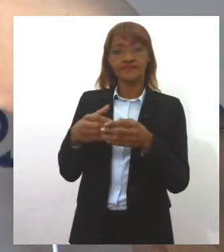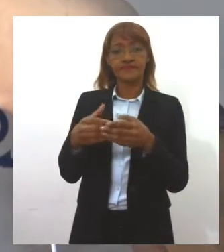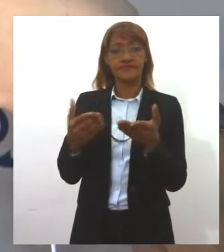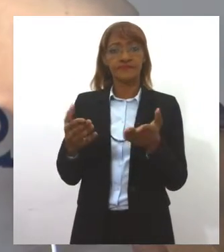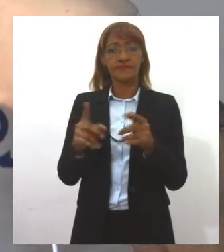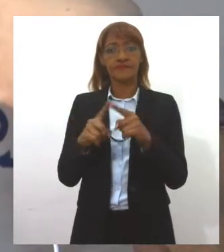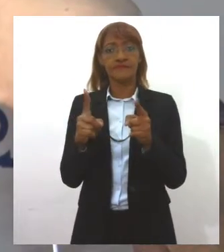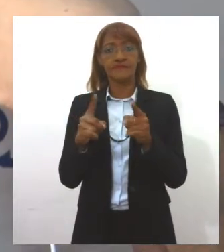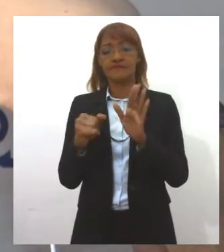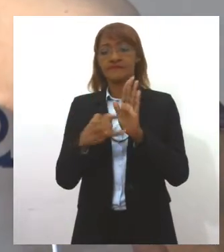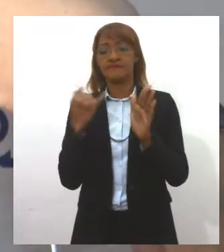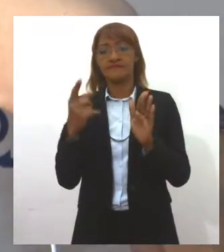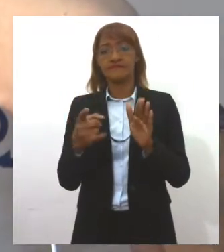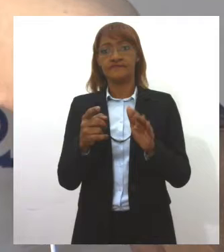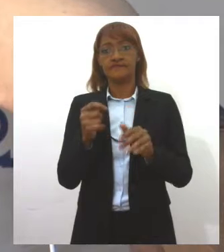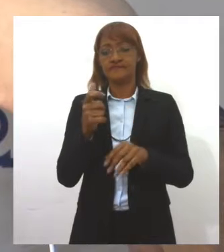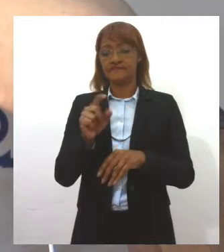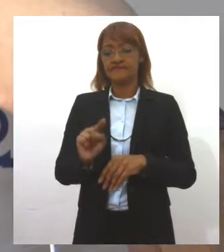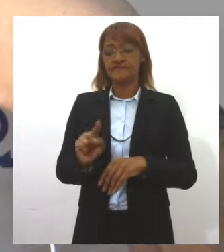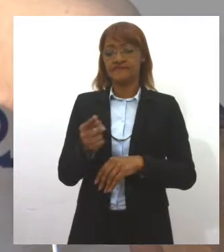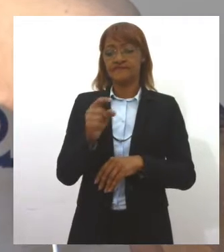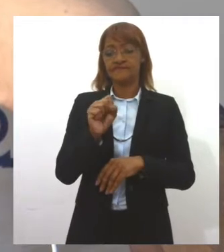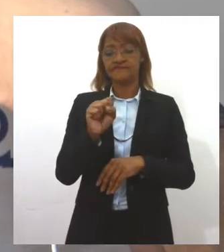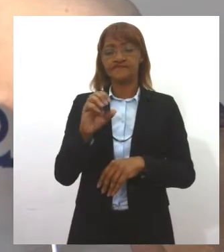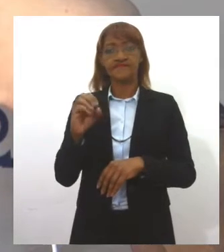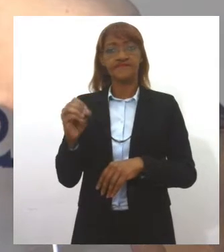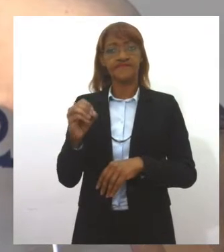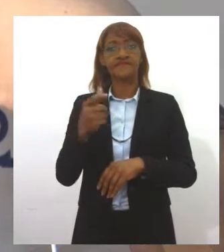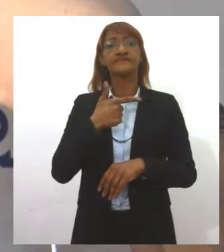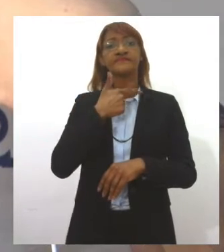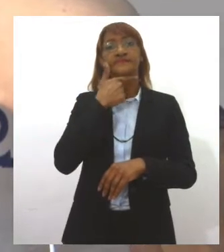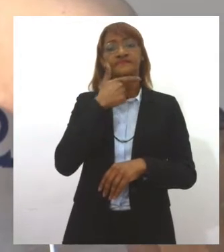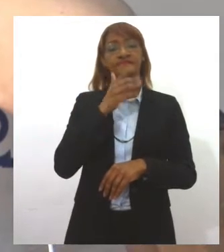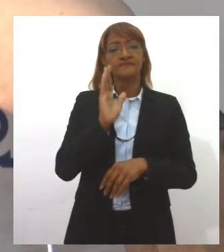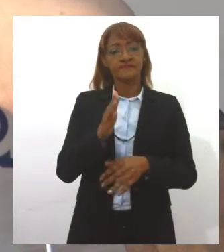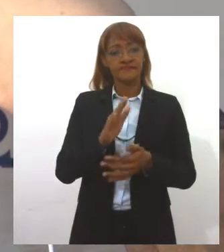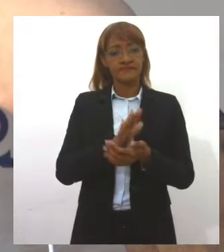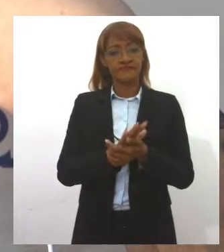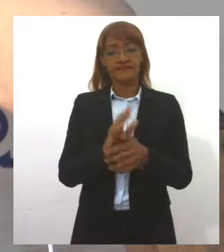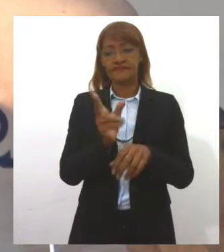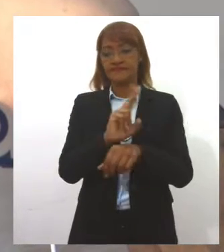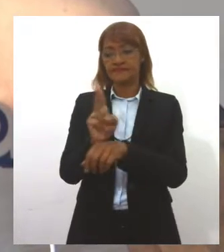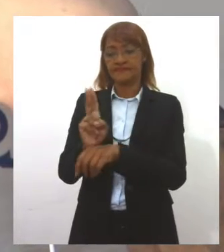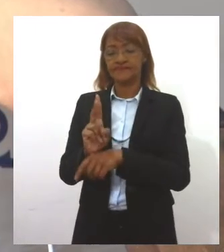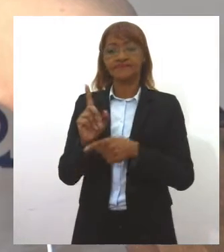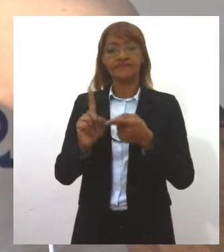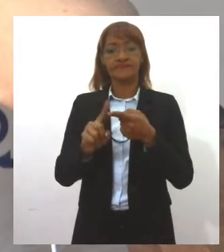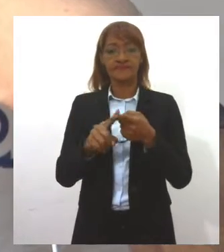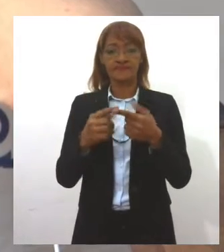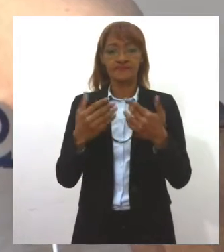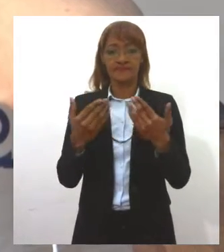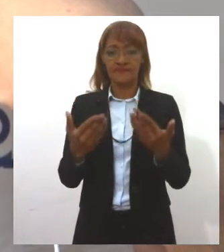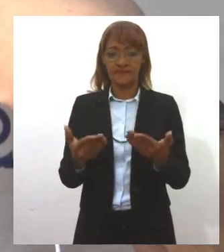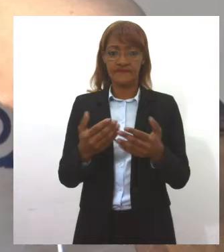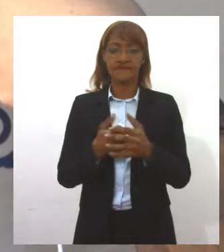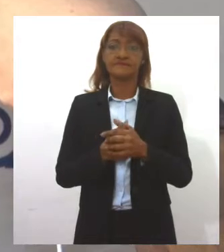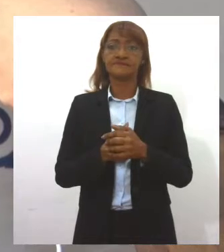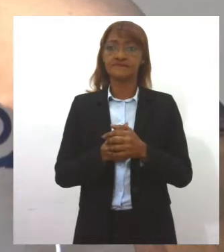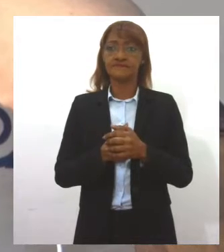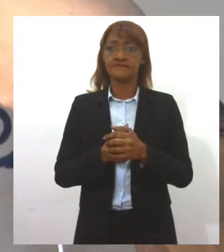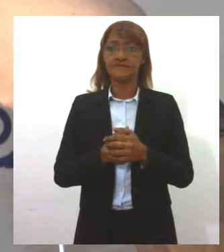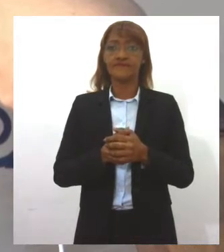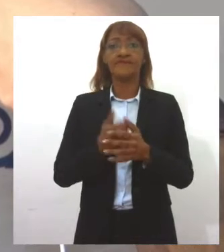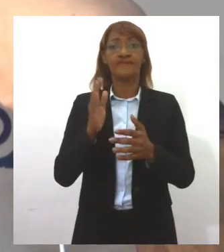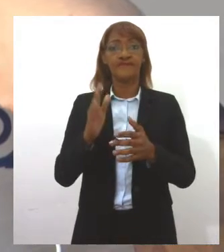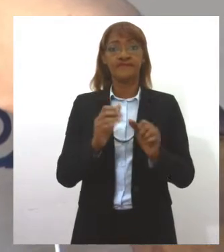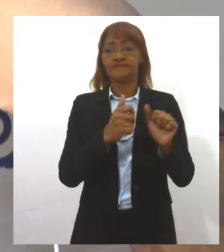seletivo para quase 1.800 vagas, vagas de merendeiras, vigilantes e também auxiliados de serviços gerais. E o que